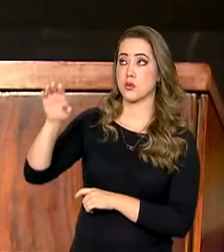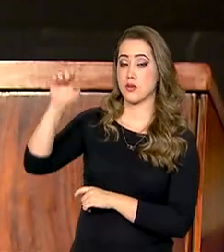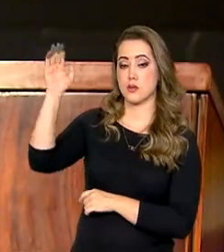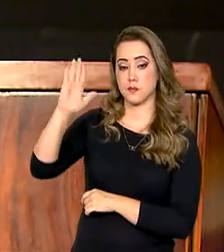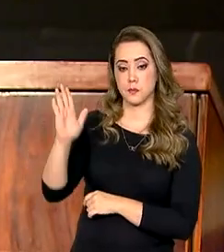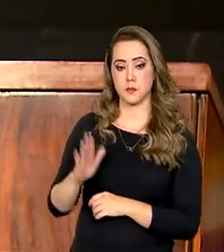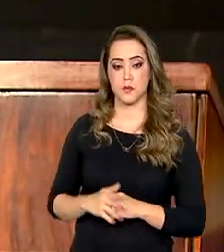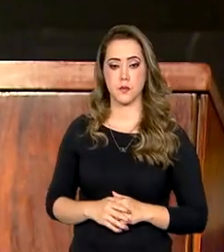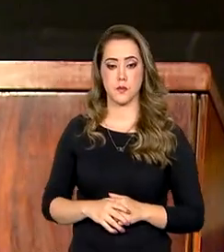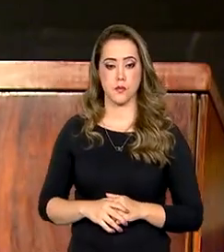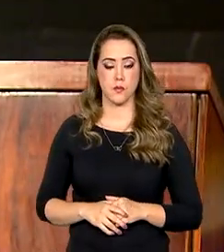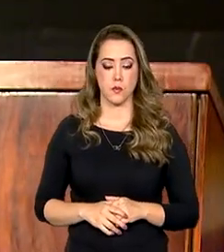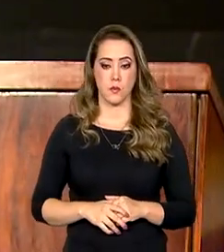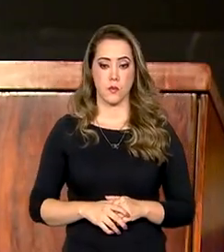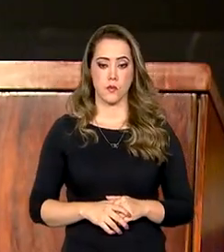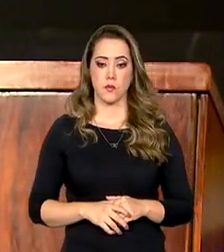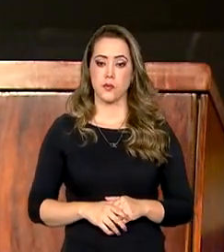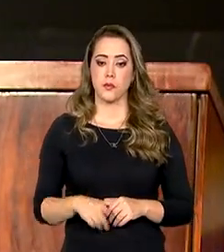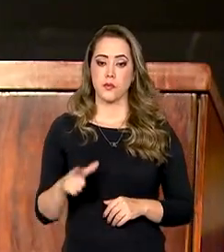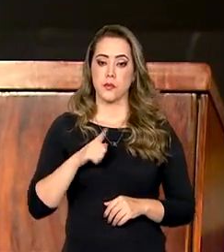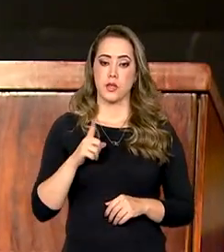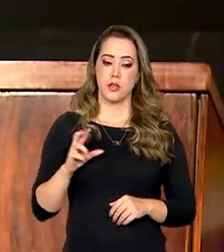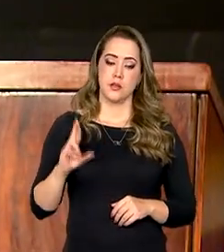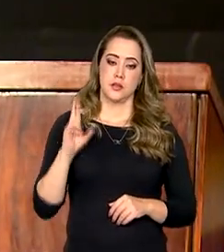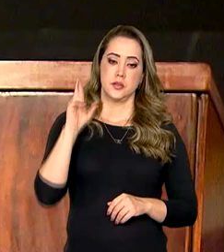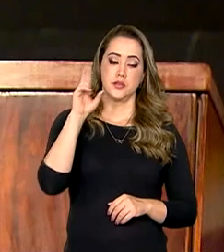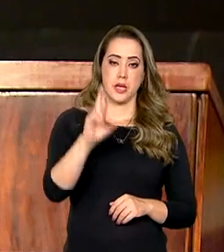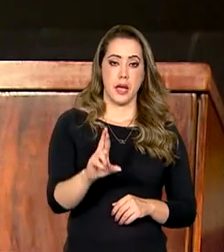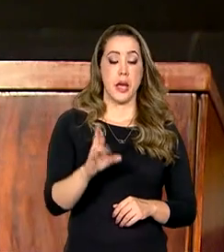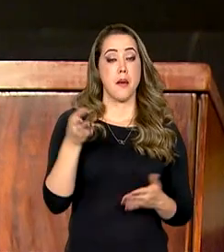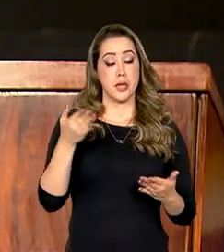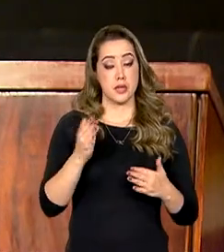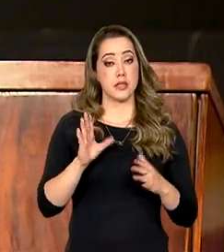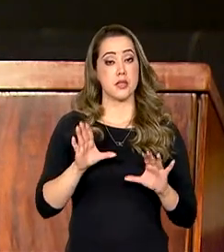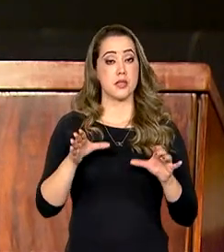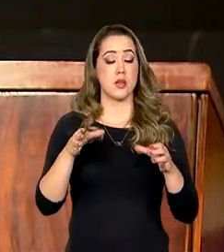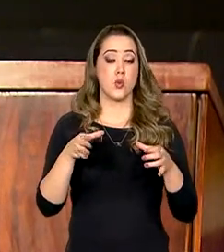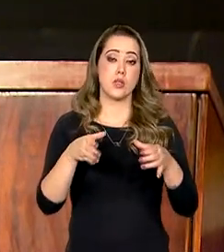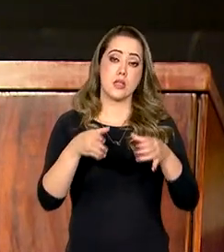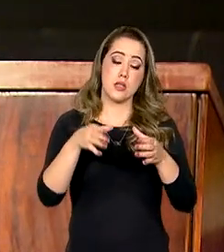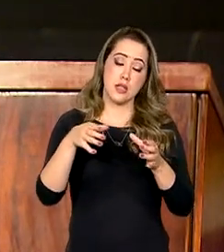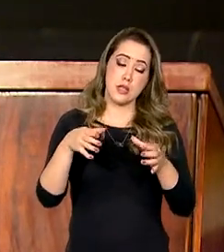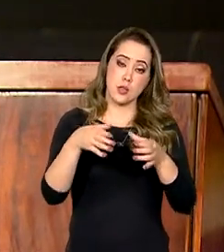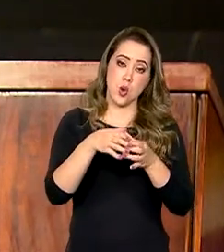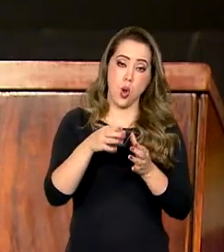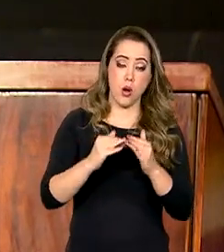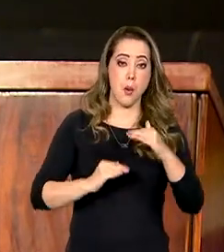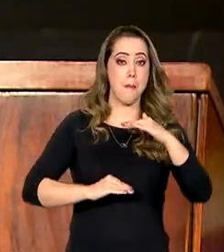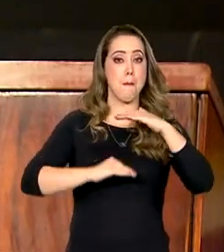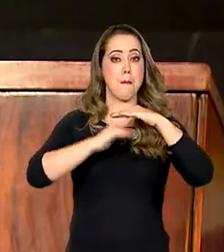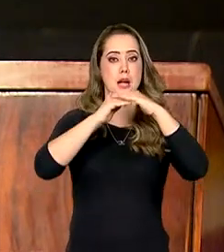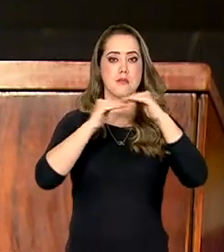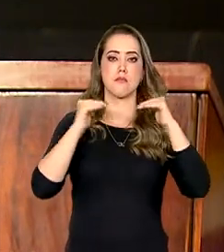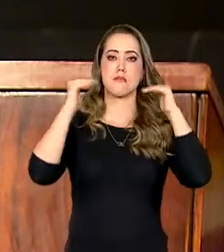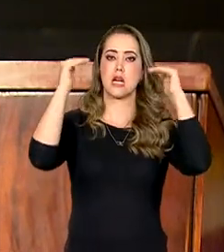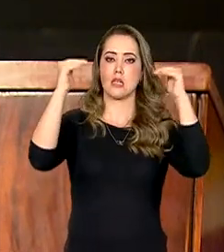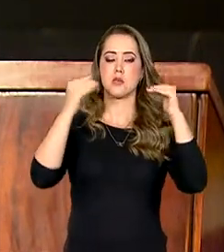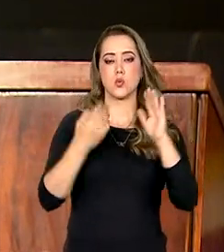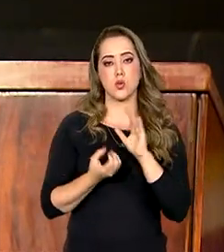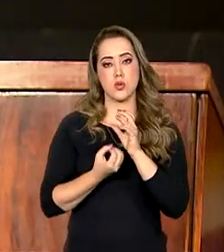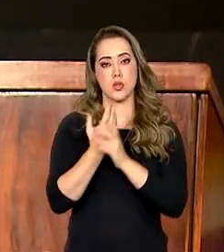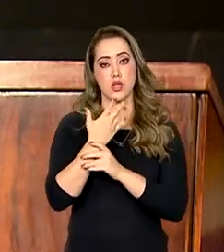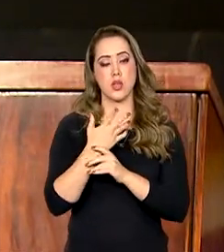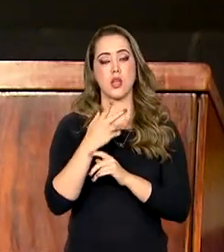Contar com essa representação nesse órgão máximo, de onde nasce o arcabouço das